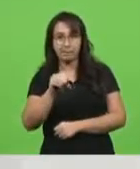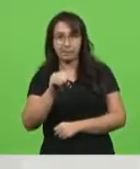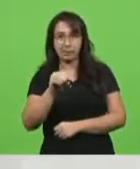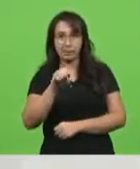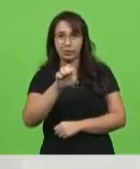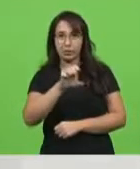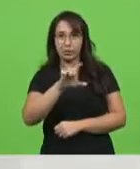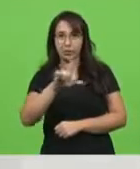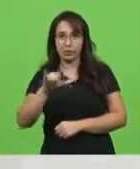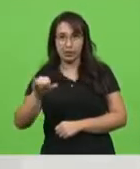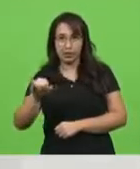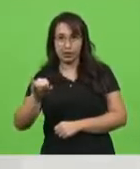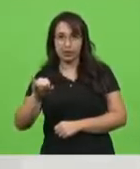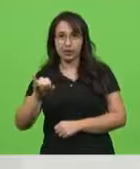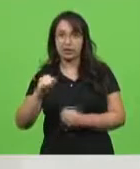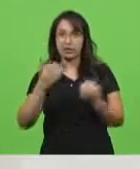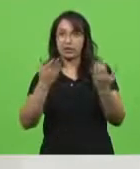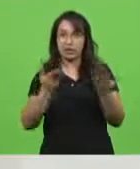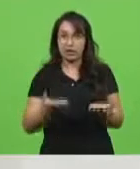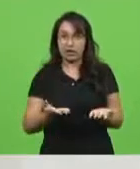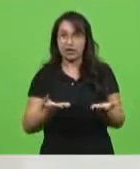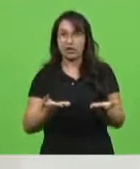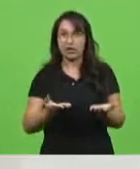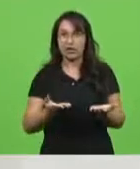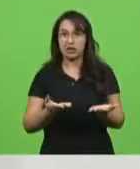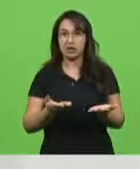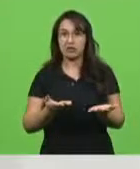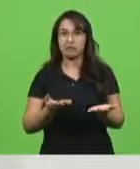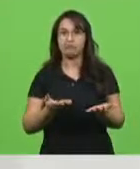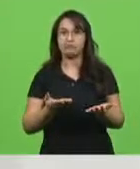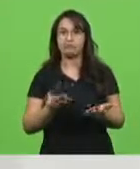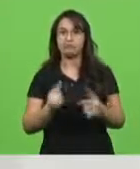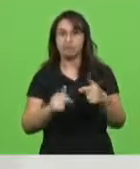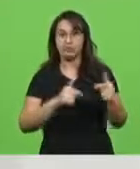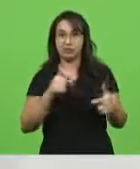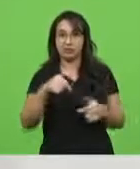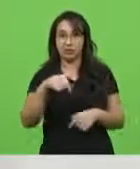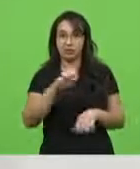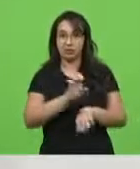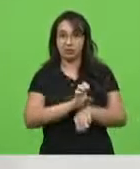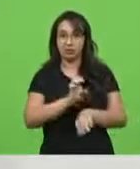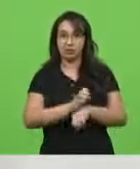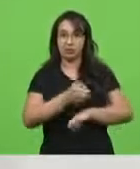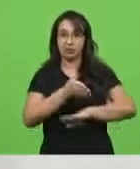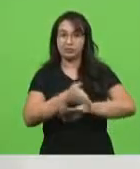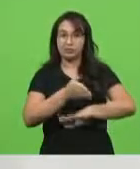ele participou de um programa da CBN.